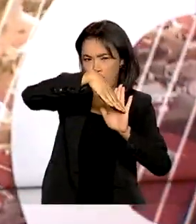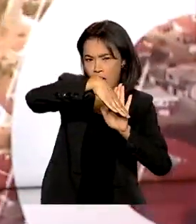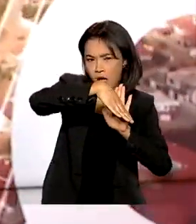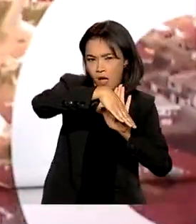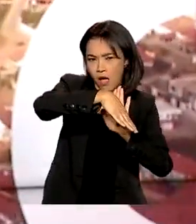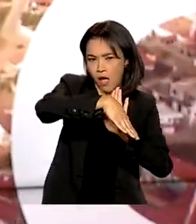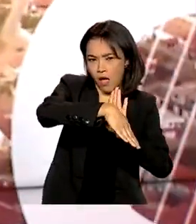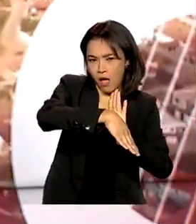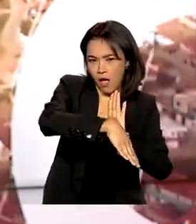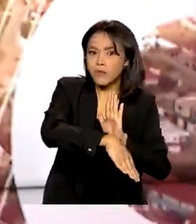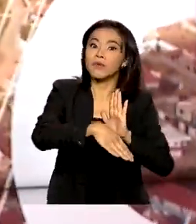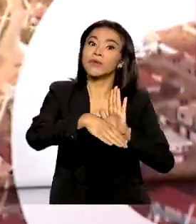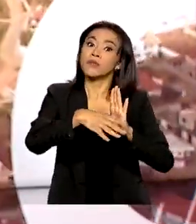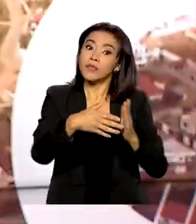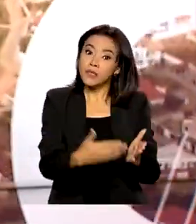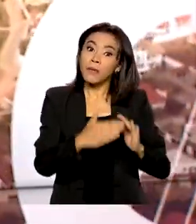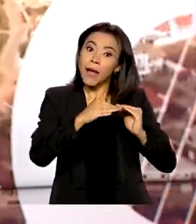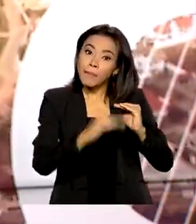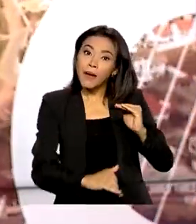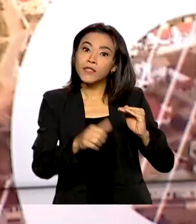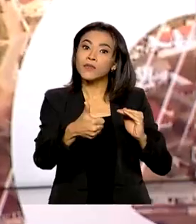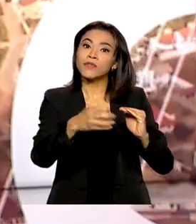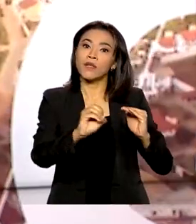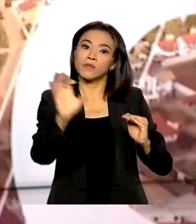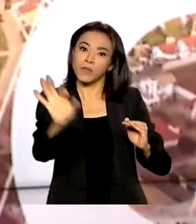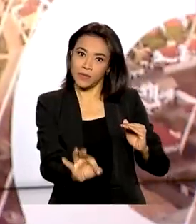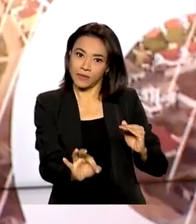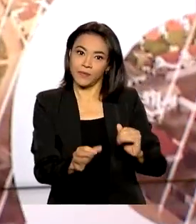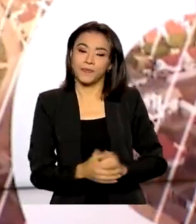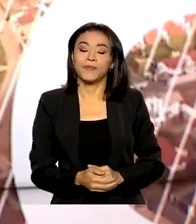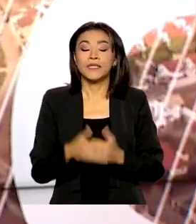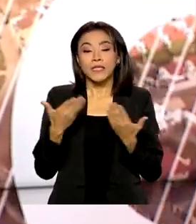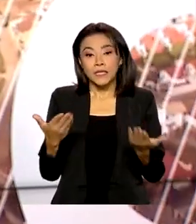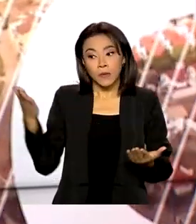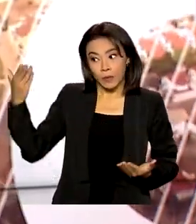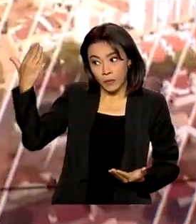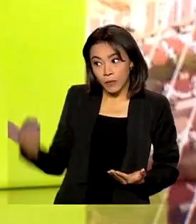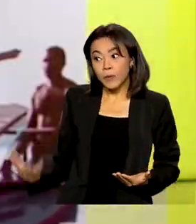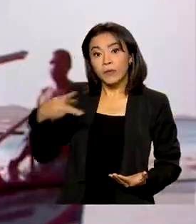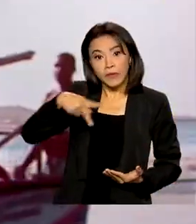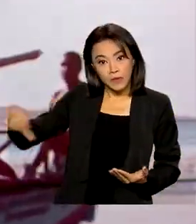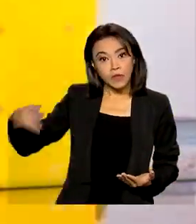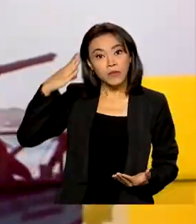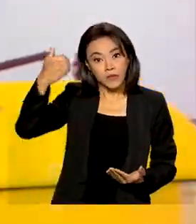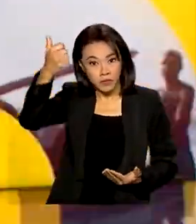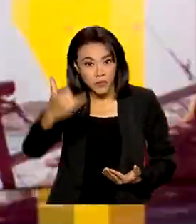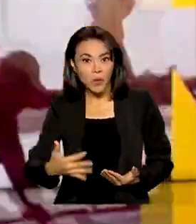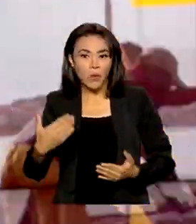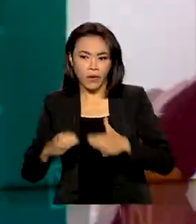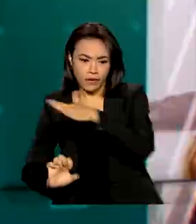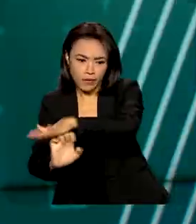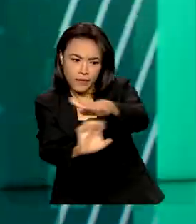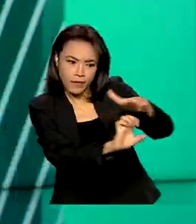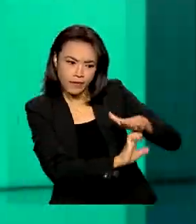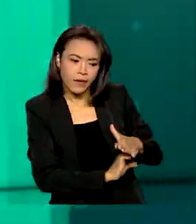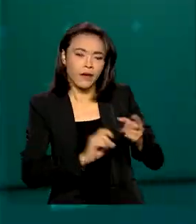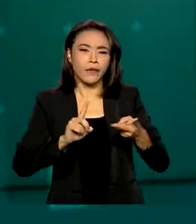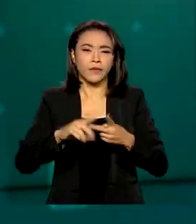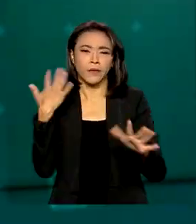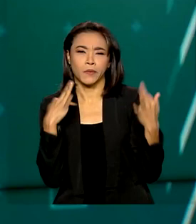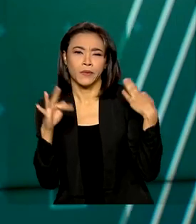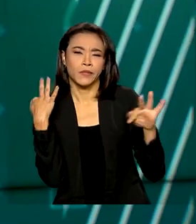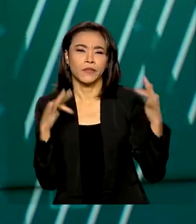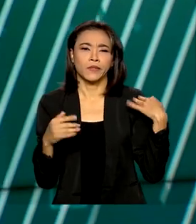ficar em um dígito, portanto, abaixo de 10%. O presidente falou para empresários do comércio de bens, serviços e turismo,